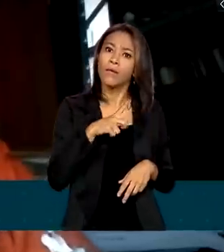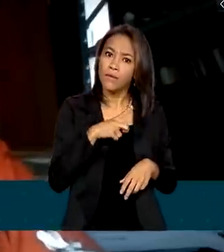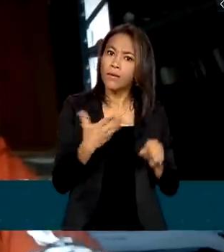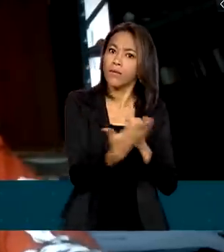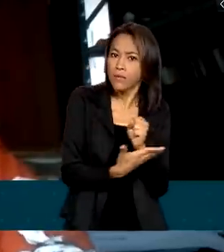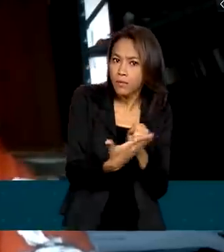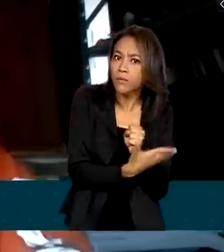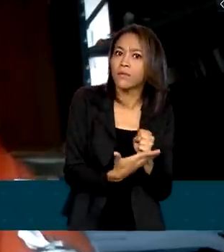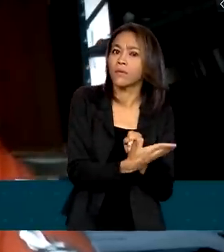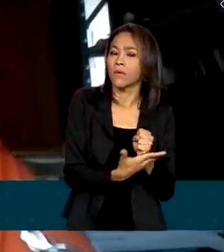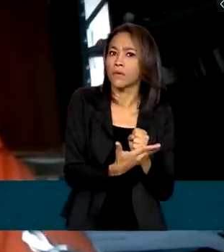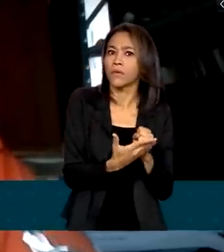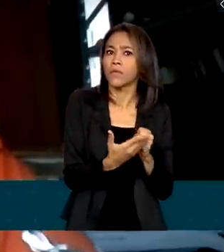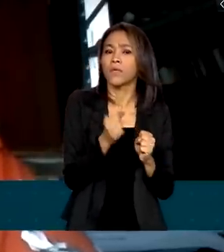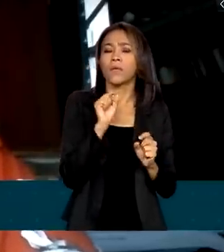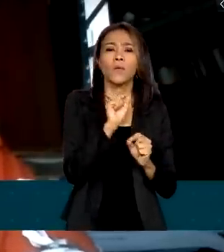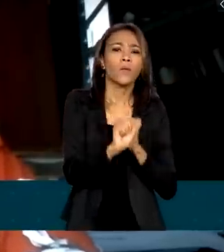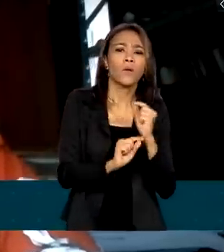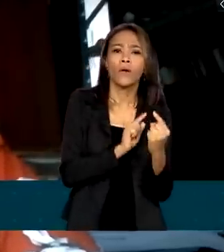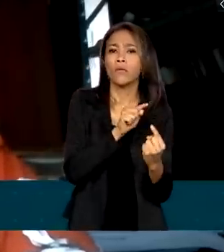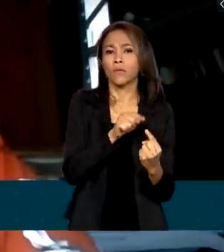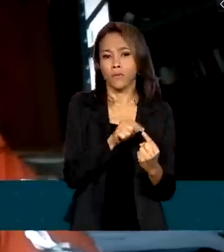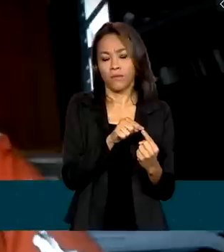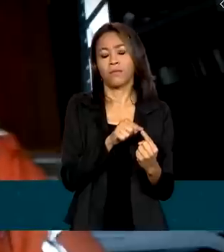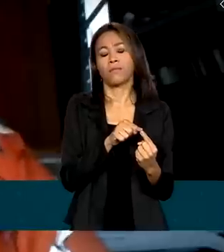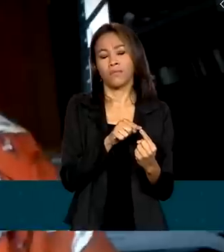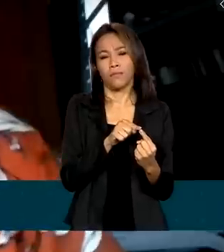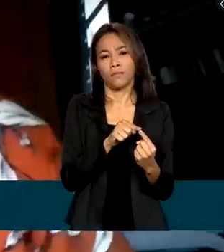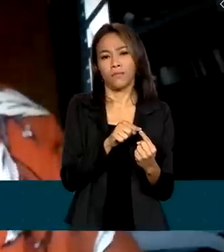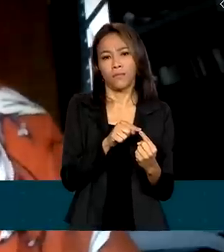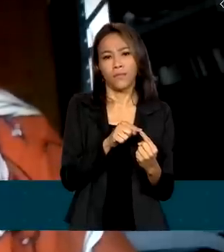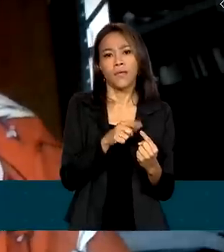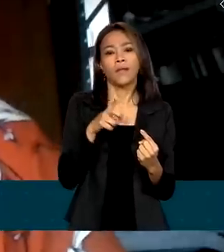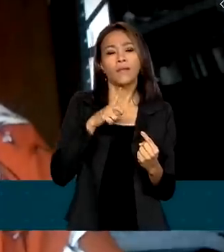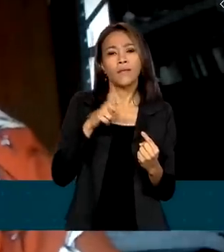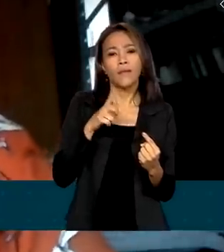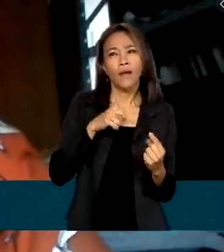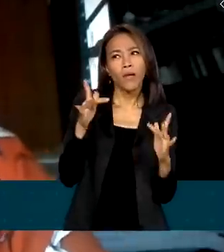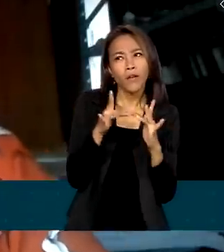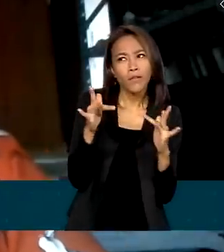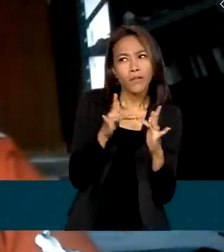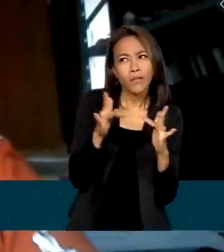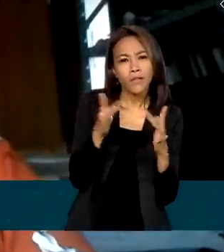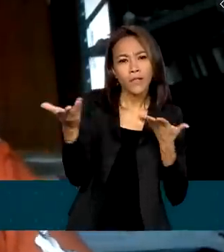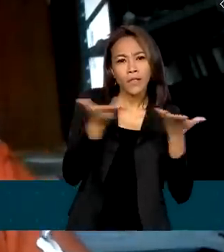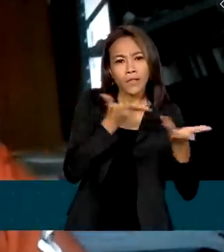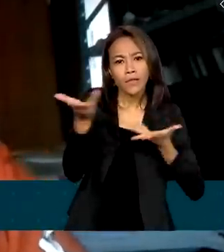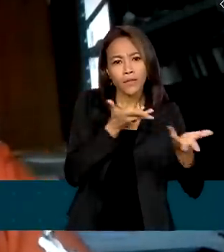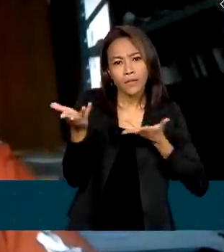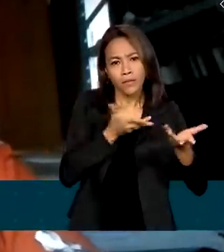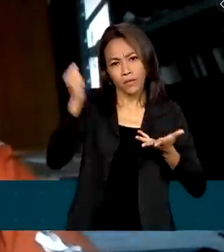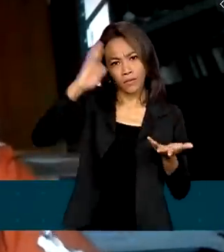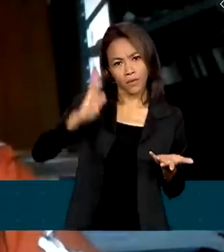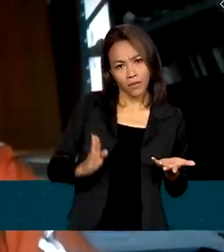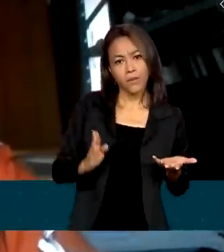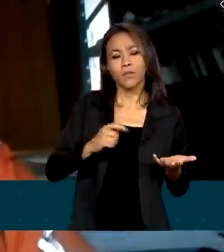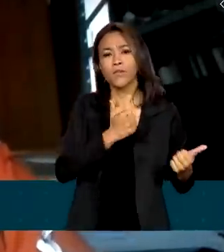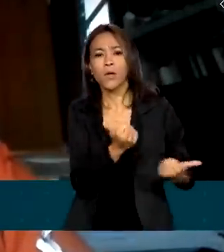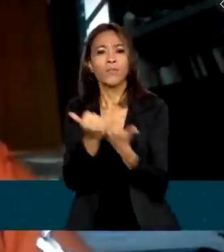para tentar ter relações mais próximas no Brasil, de